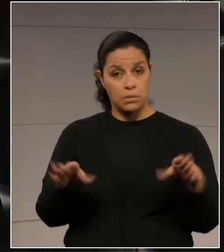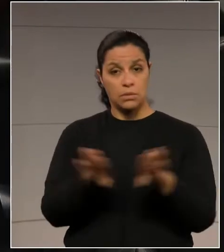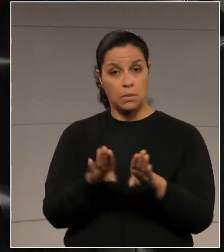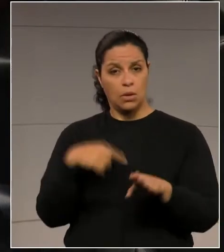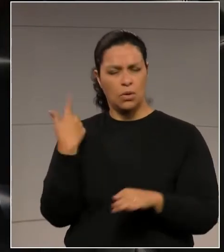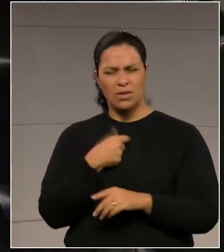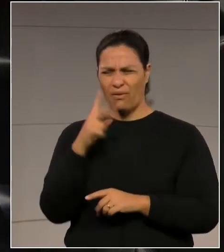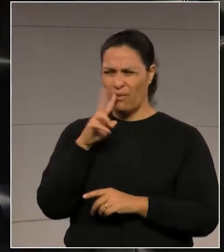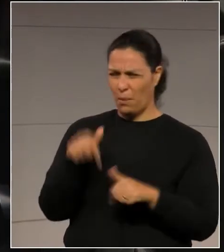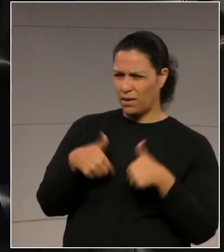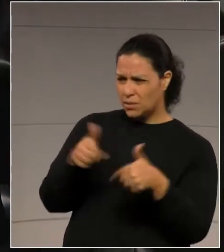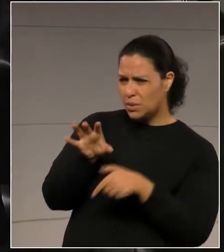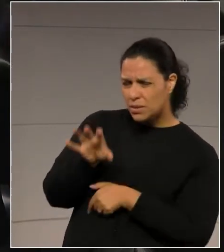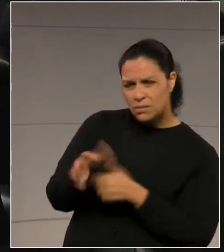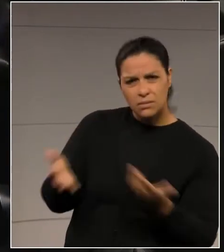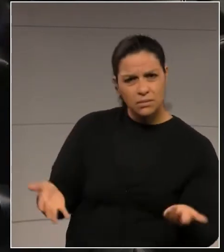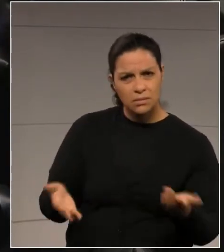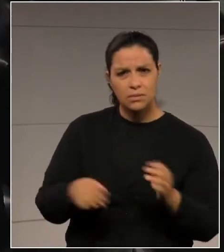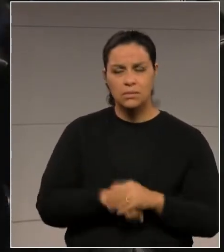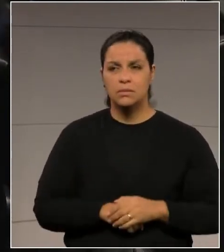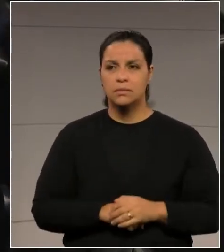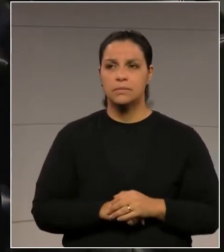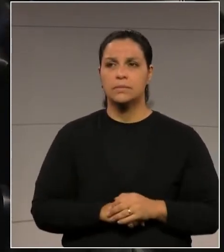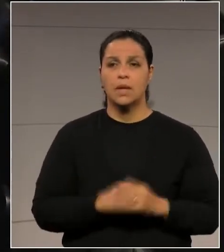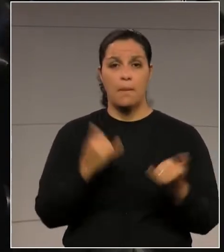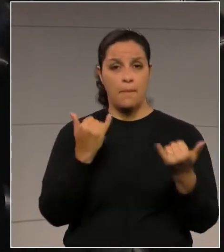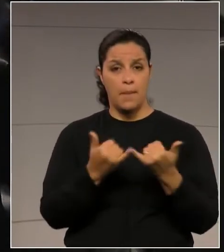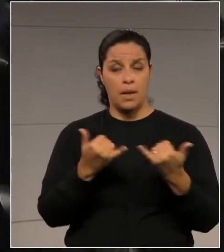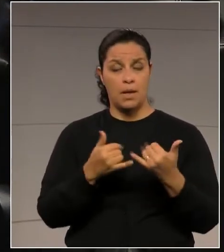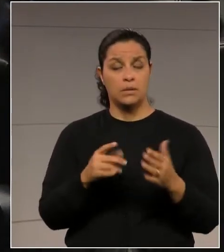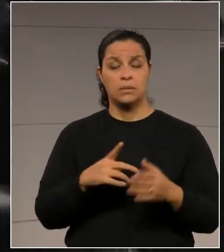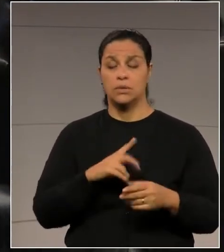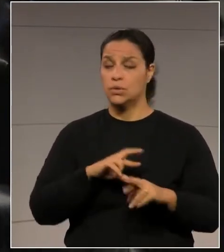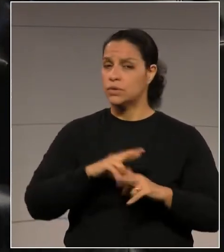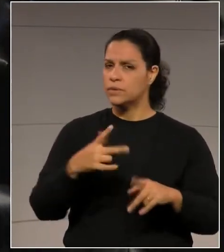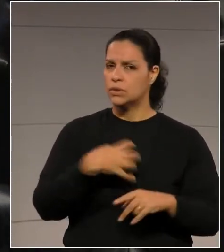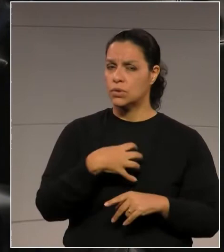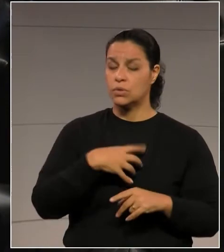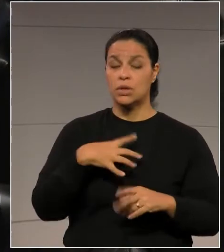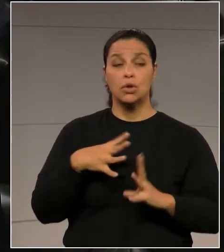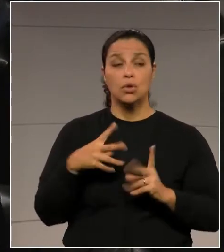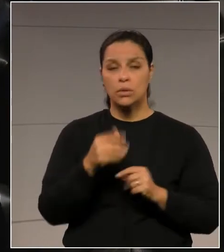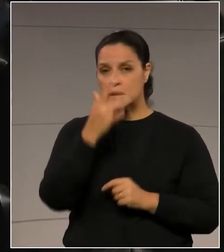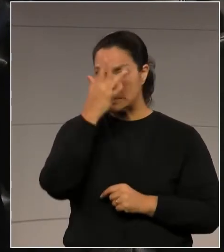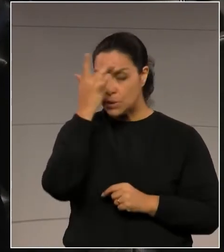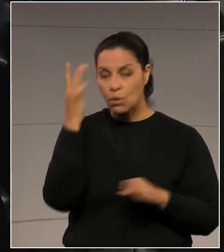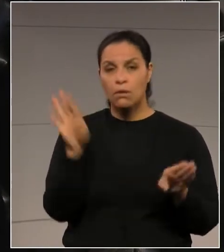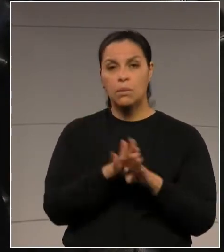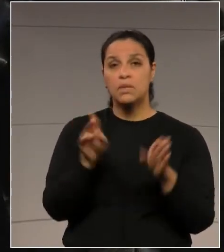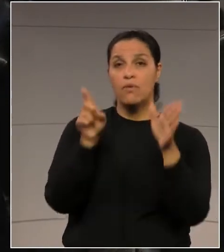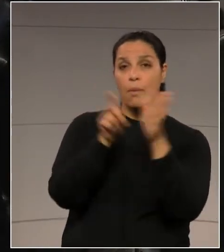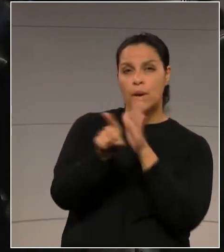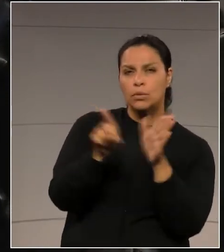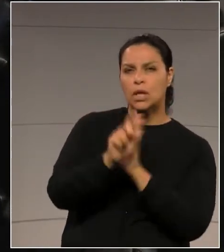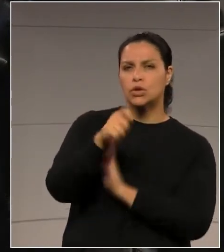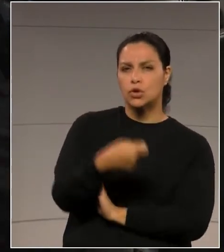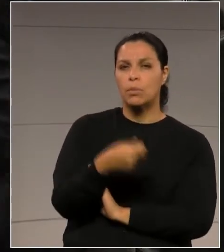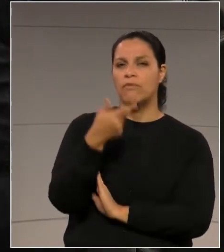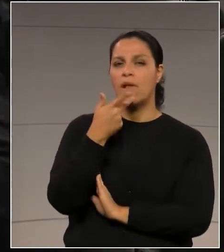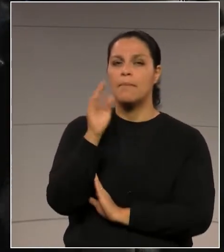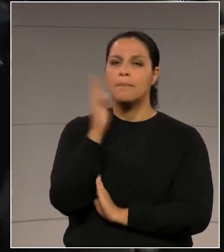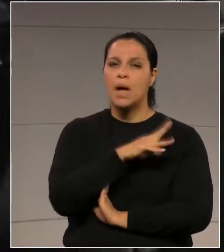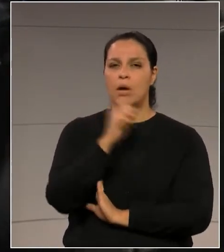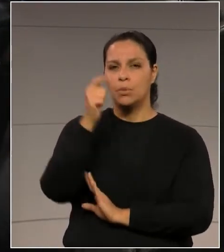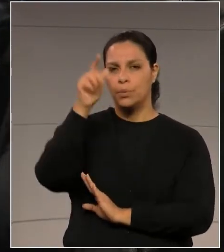a gente vê um ato desse tomando corpo. Se todo mundo que for questionar o Bolsonaro e falar mal,